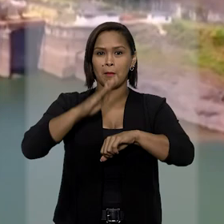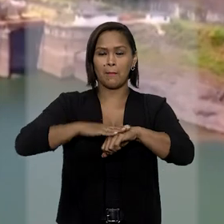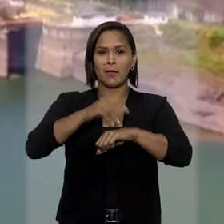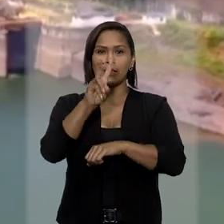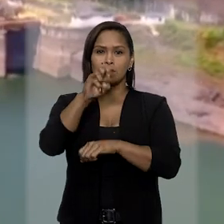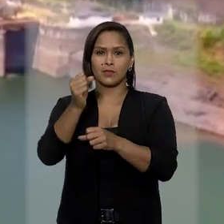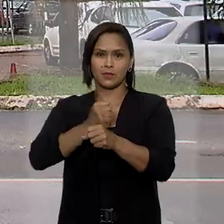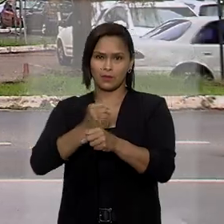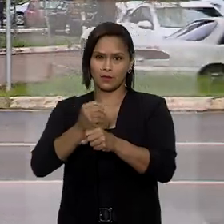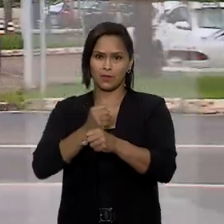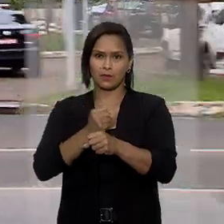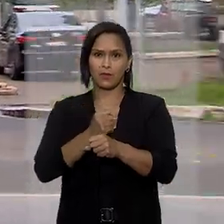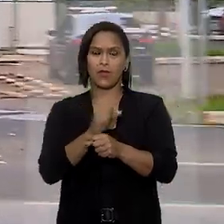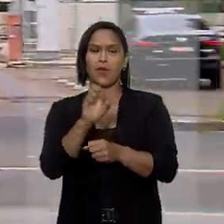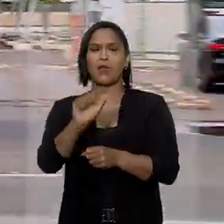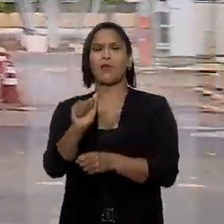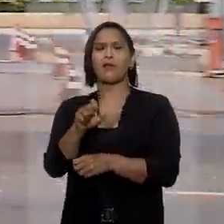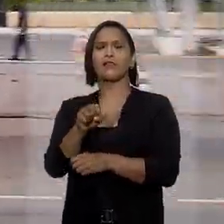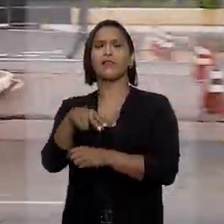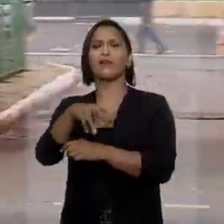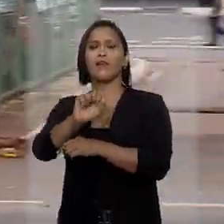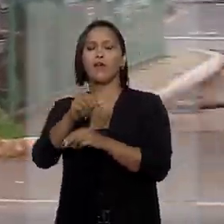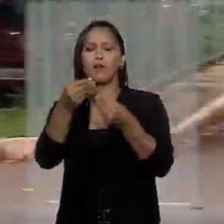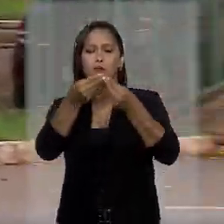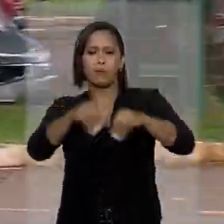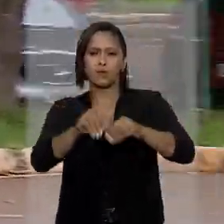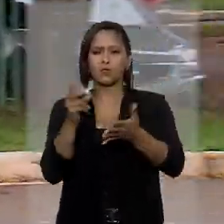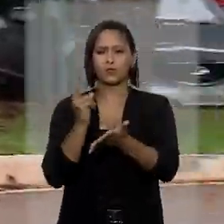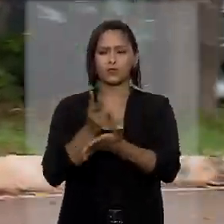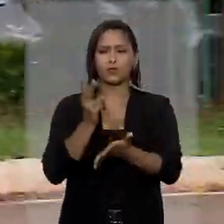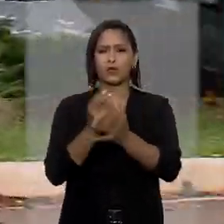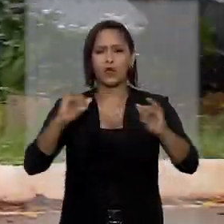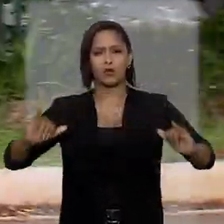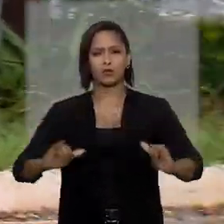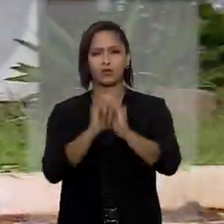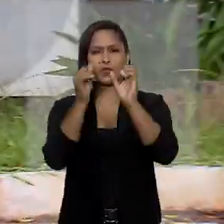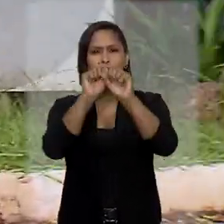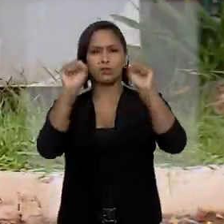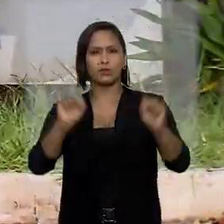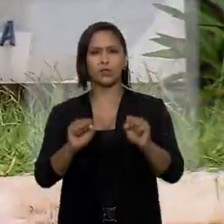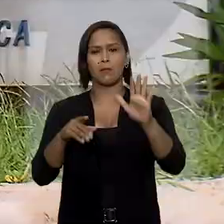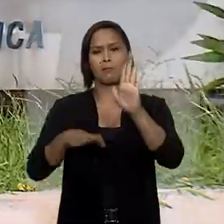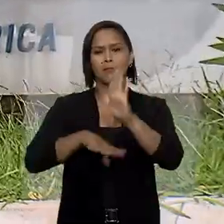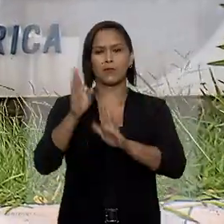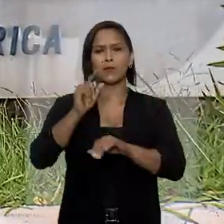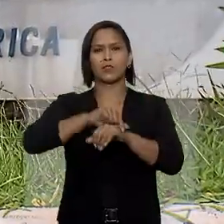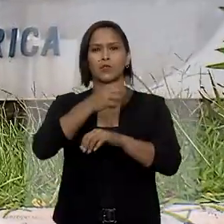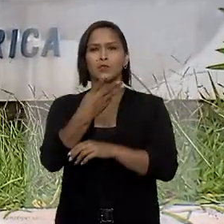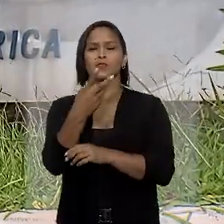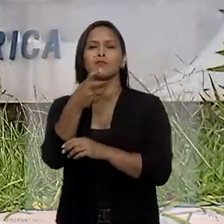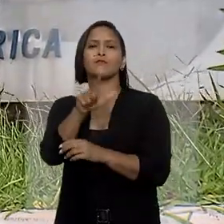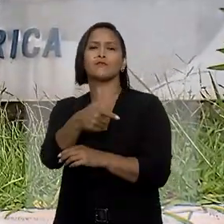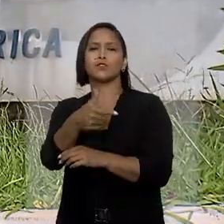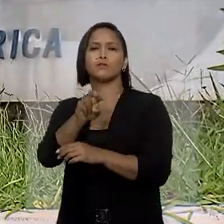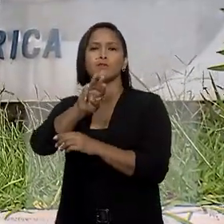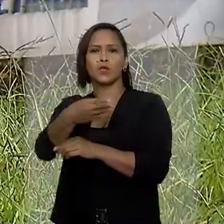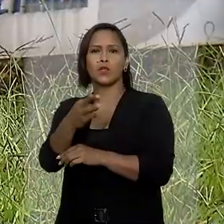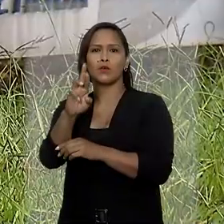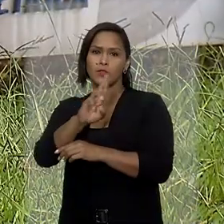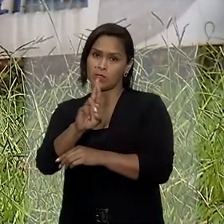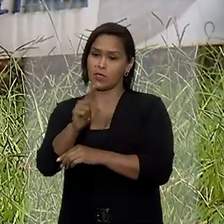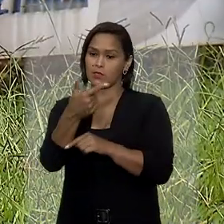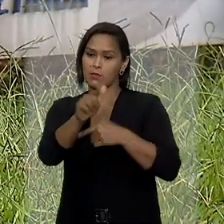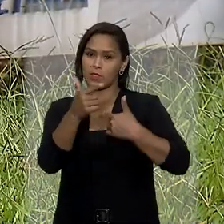mais de cinco anos. A ANEL indicou prejuízo com a permanência da usina no sistema de mais de 420 milhões de